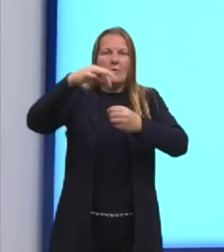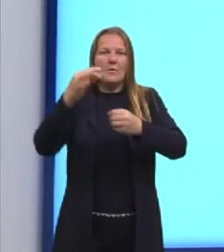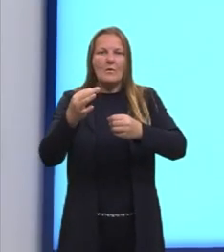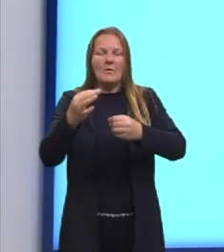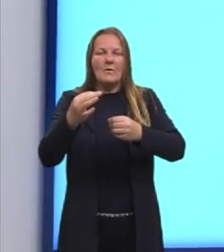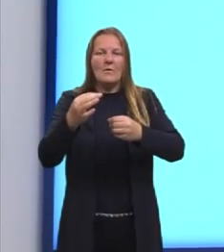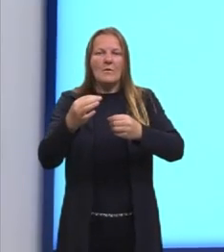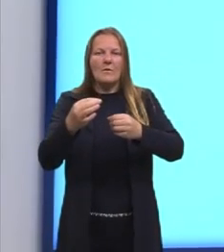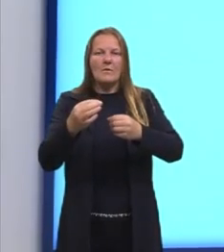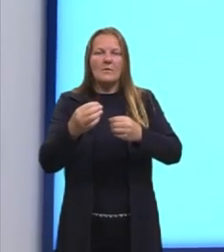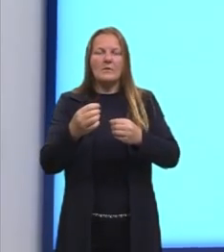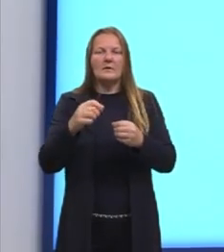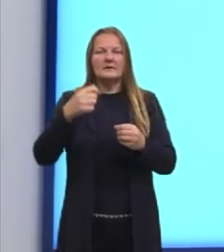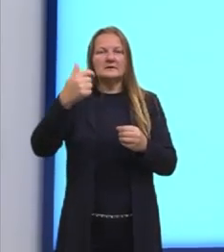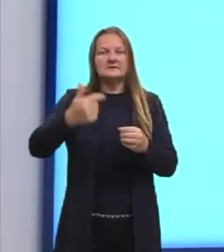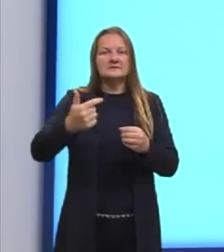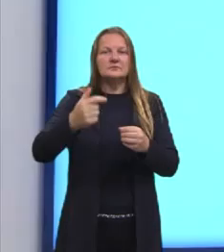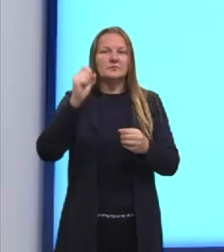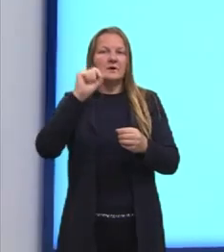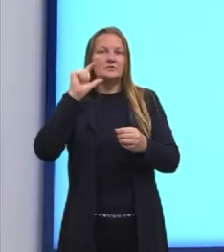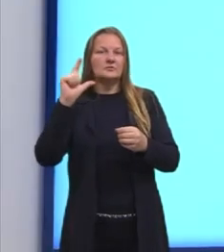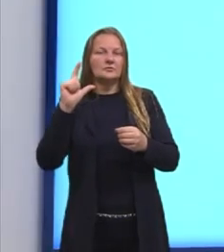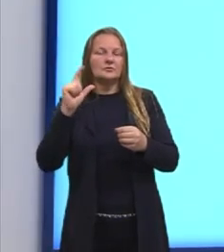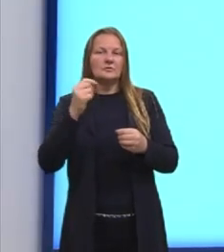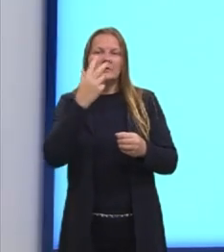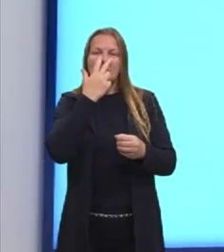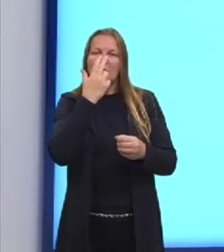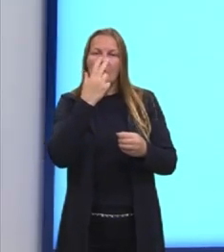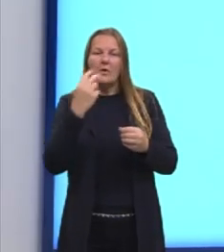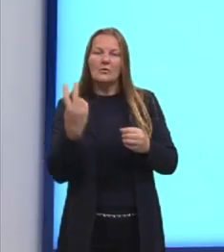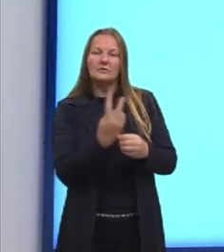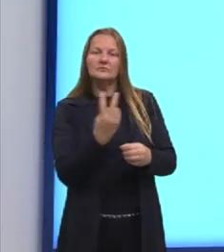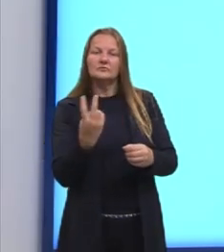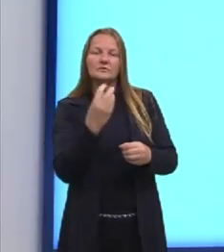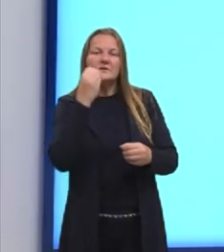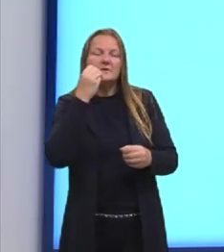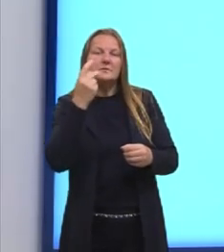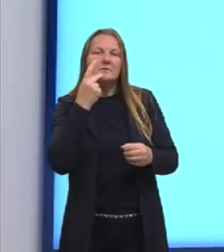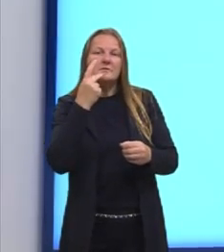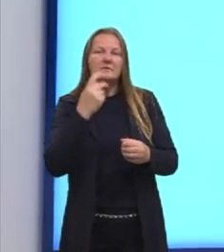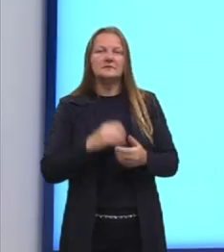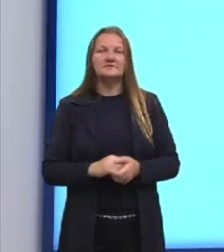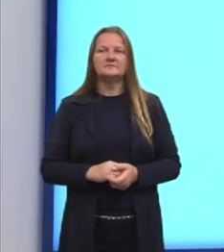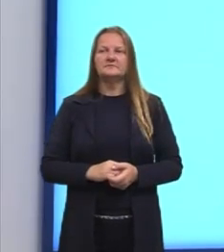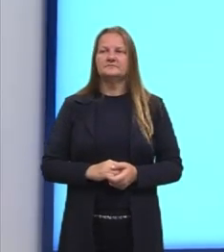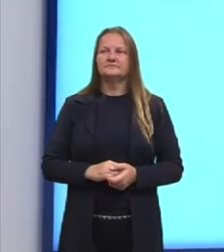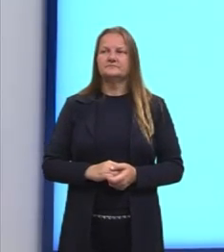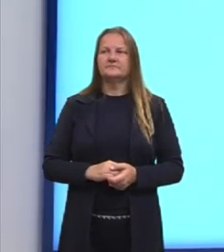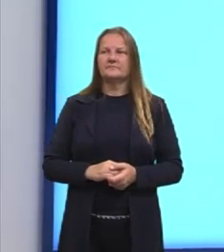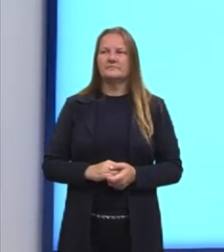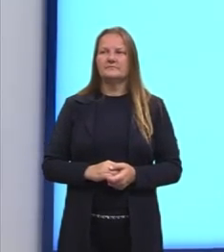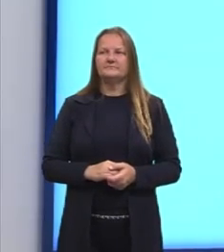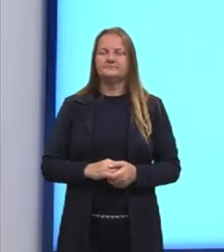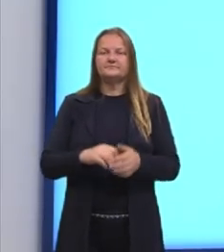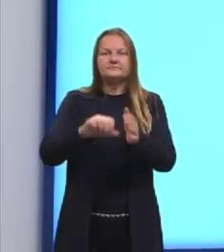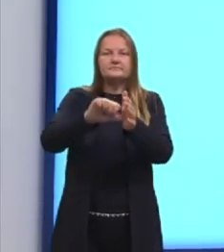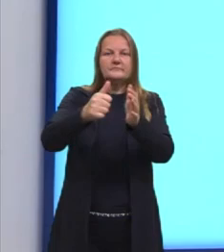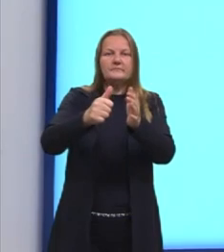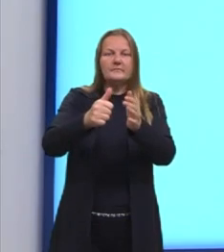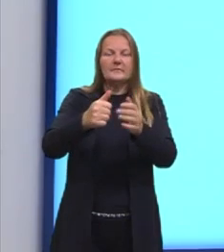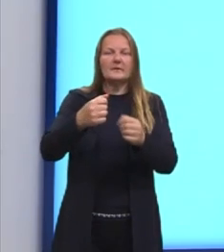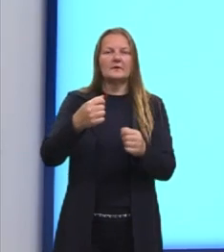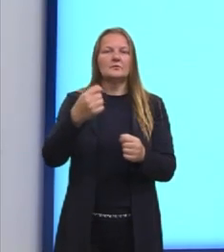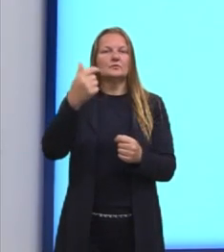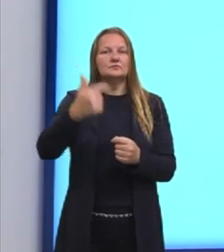azul na segunda é igual ao produto dessas duas probabilidades. Então, nós vamos definir o primeiro evento